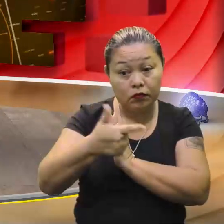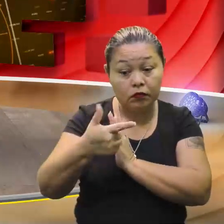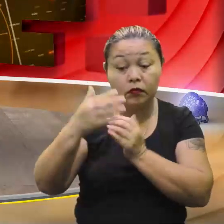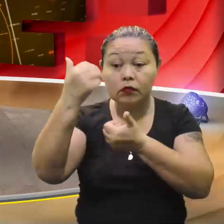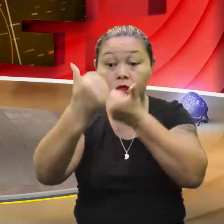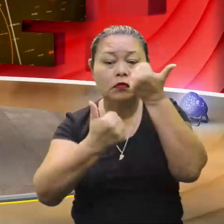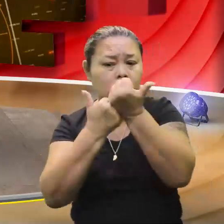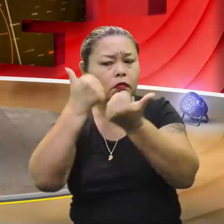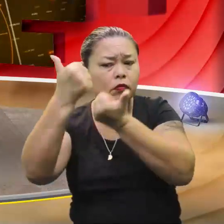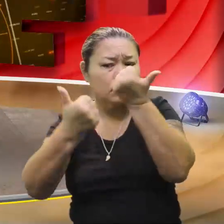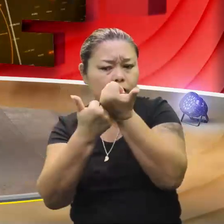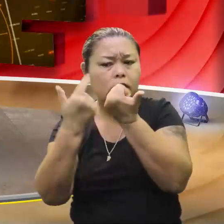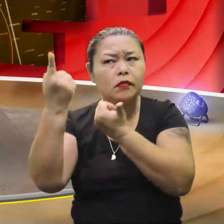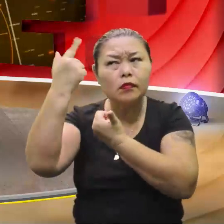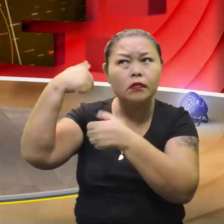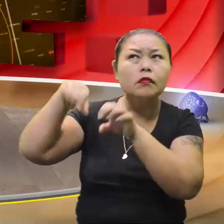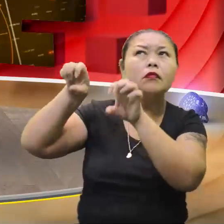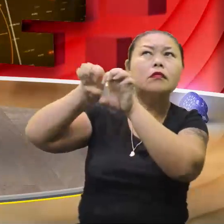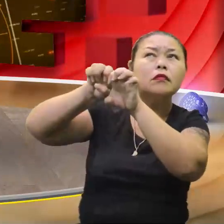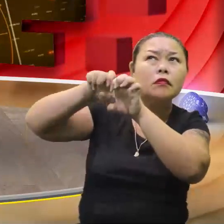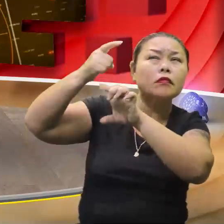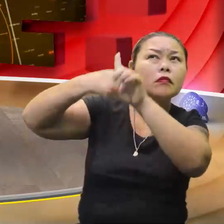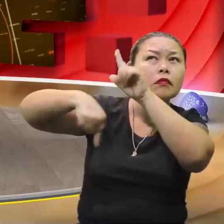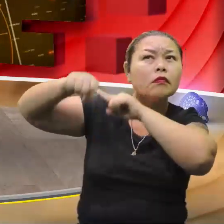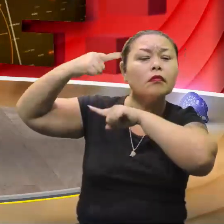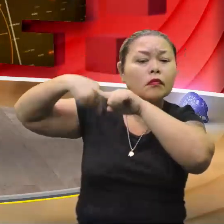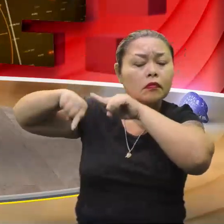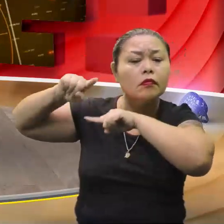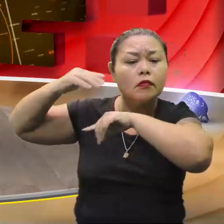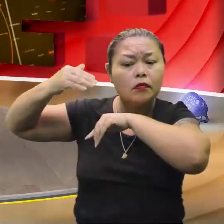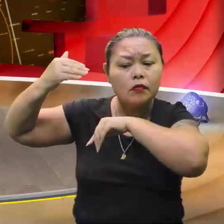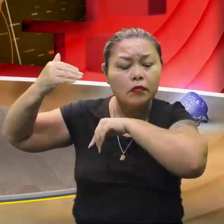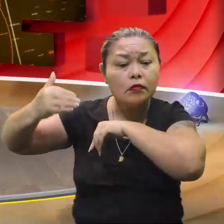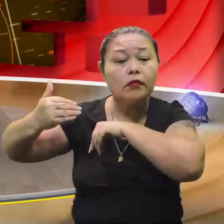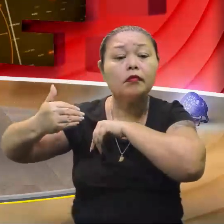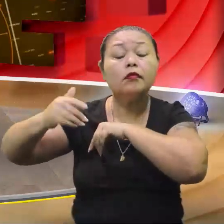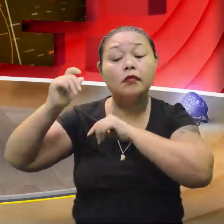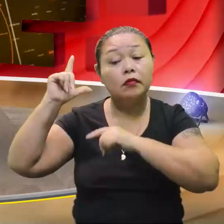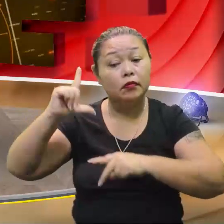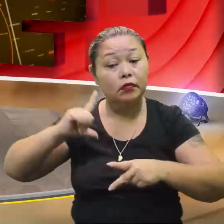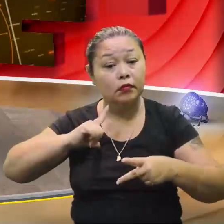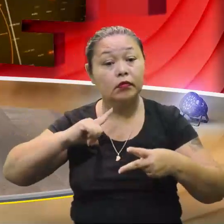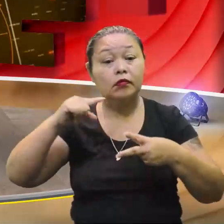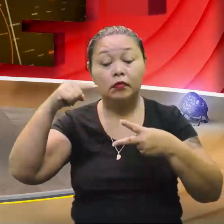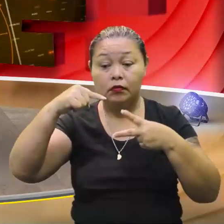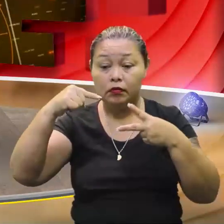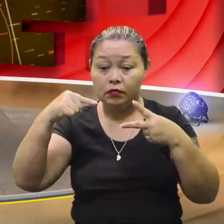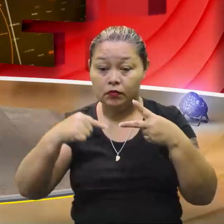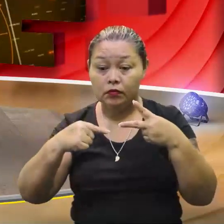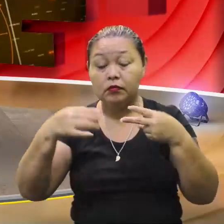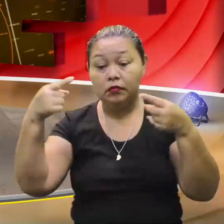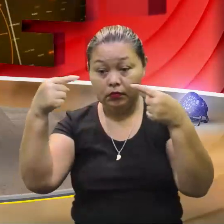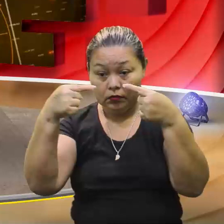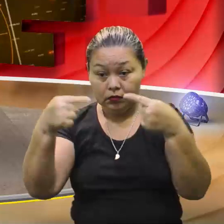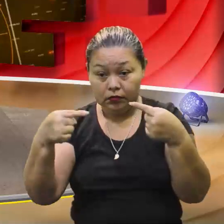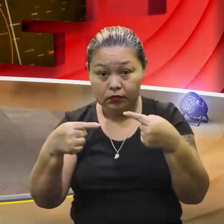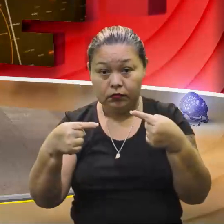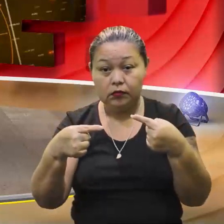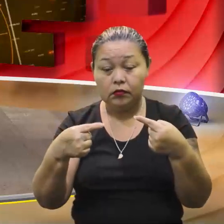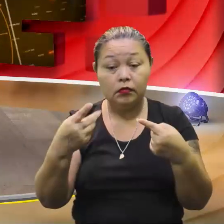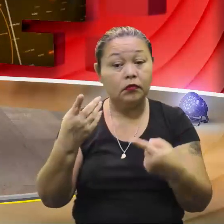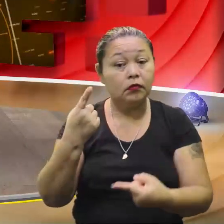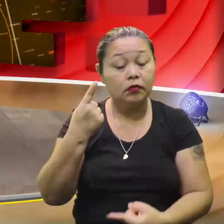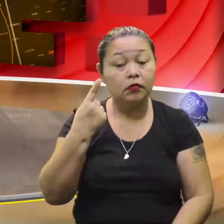substituir lá na nossa equação inicial, antes desse passo a passo todinho, tem que dar resultado certinho. Então,